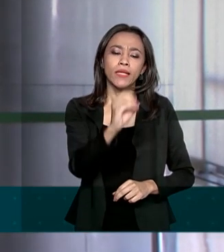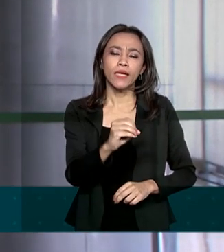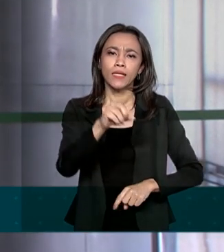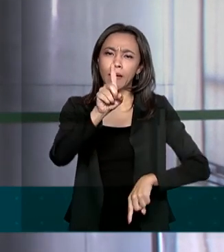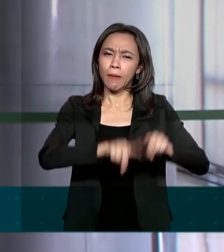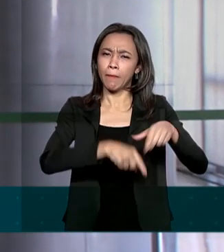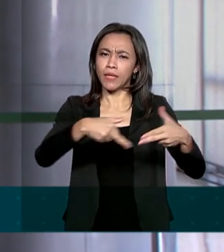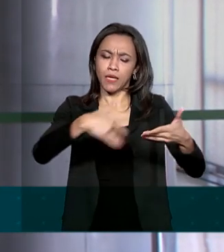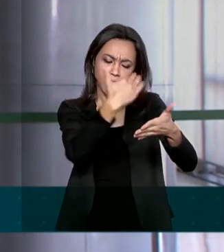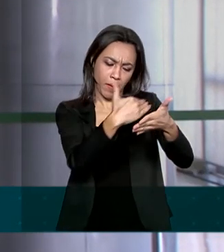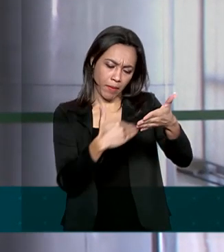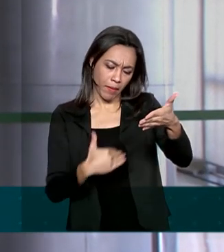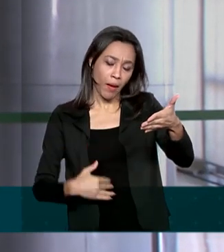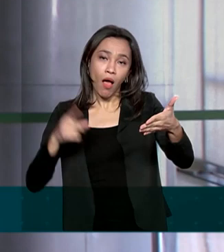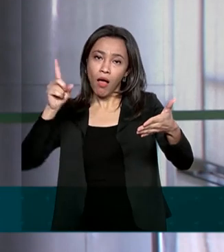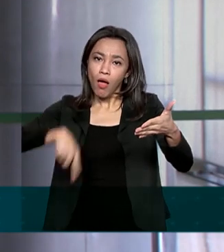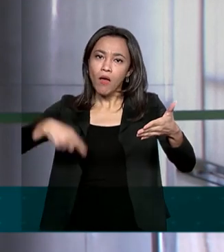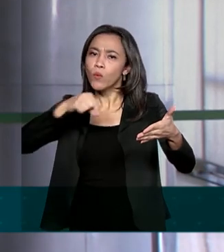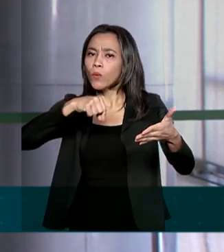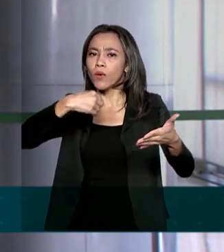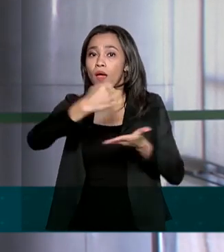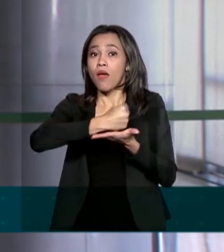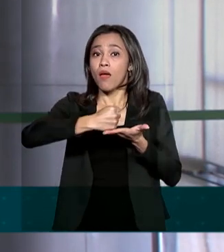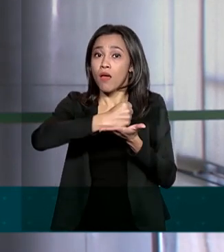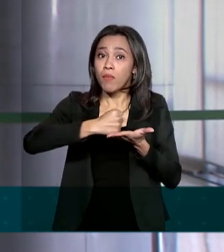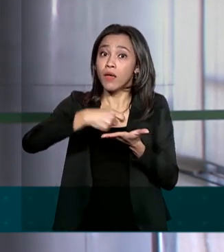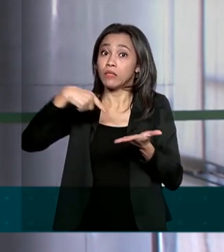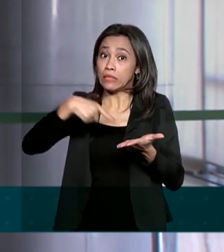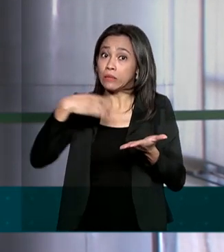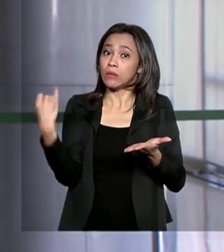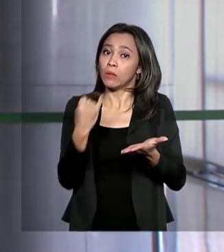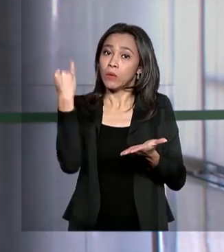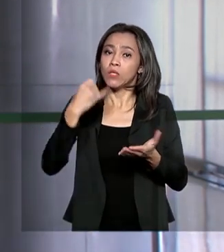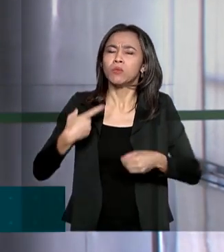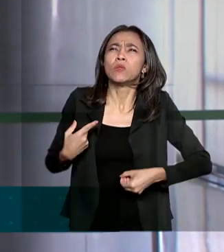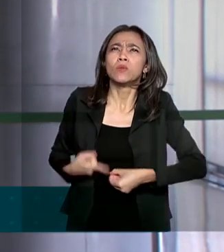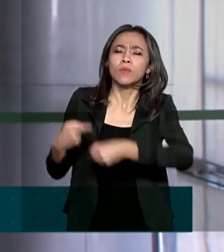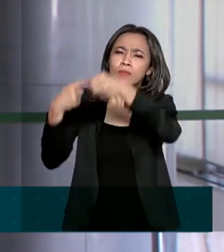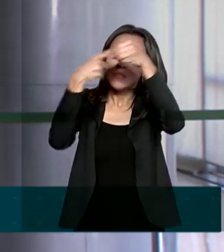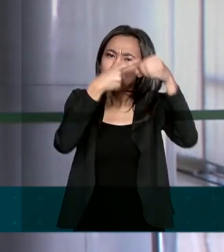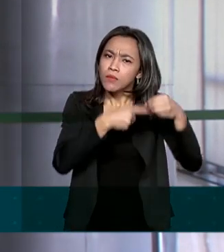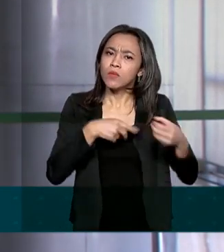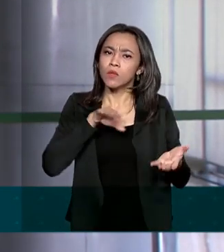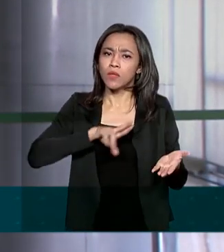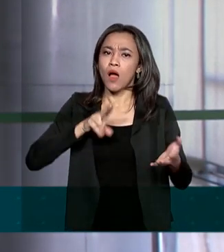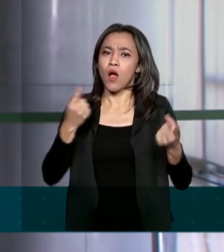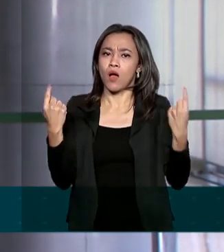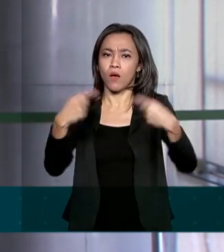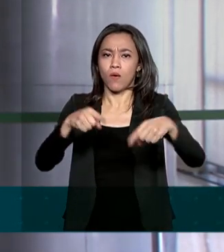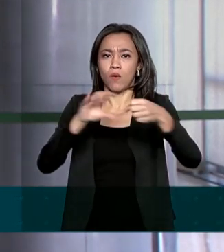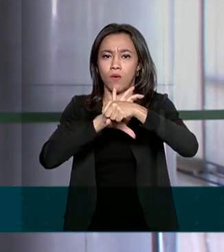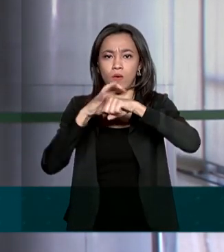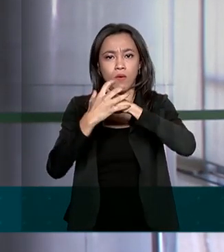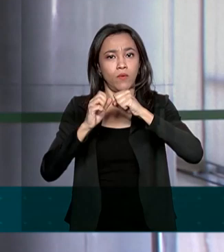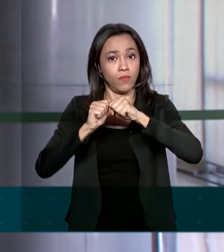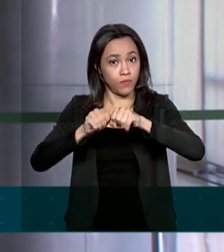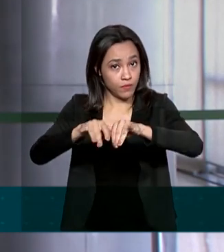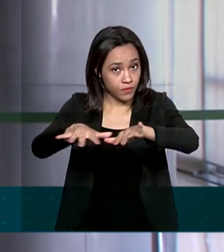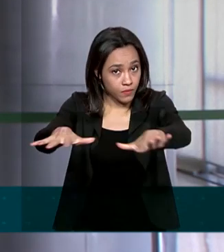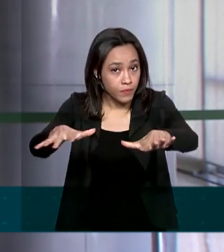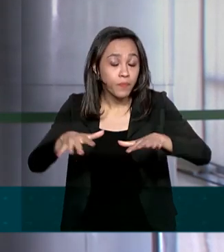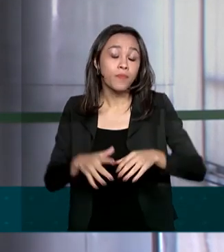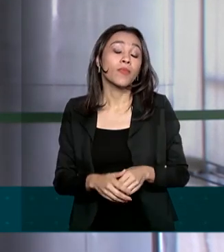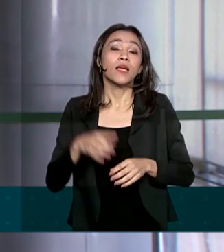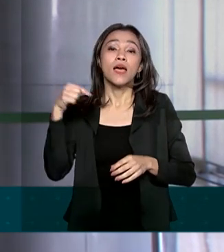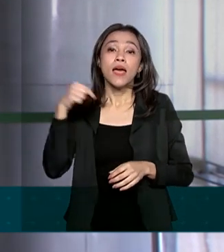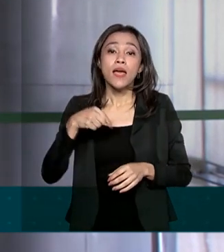lista são medicamentos considerados essenciais pelos municípios no enfrentamento da Covid-19. A